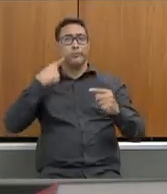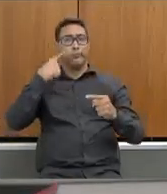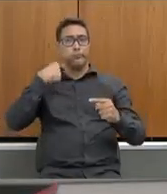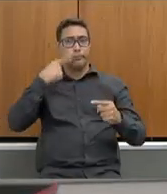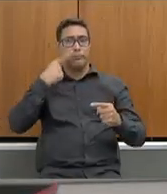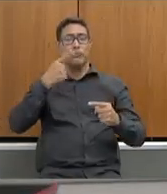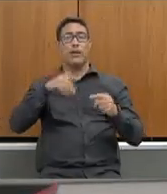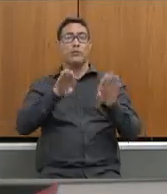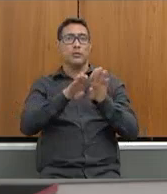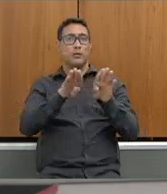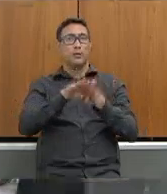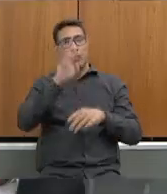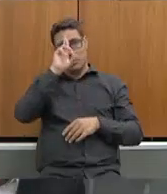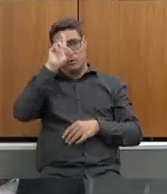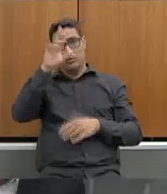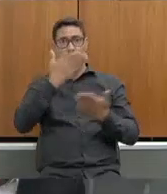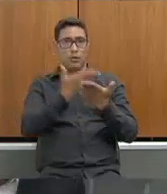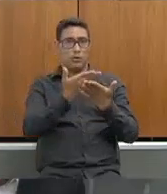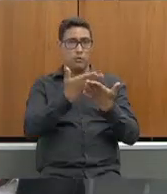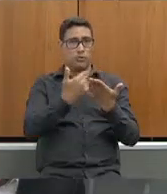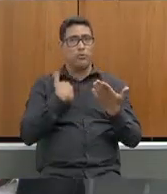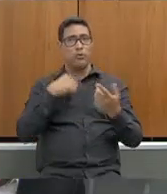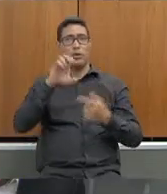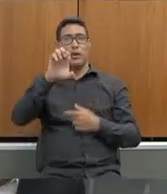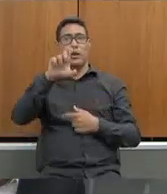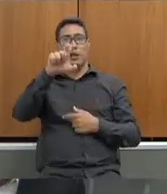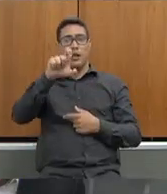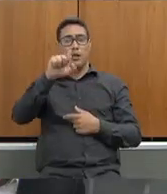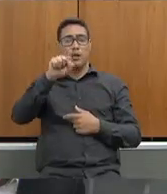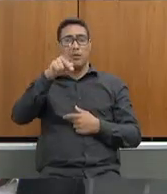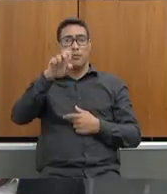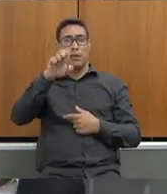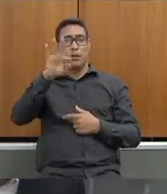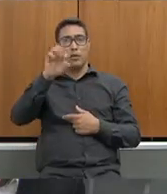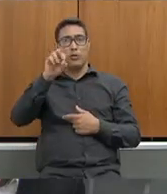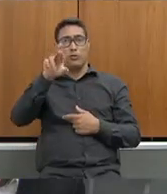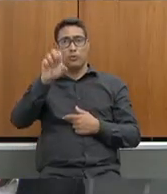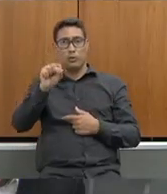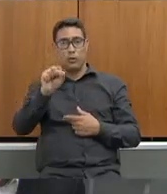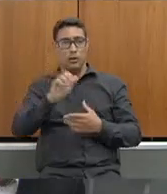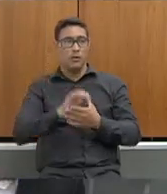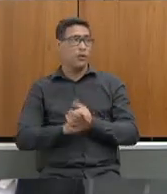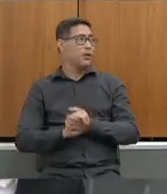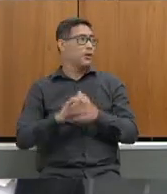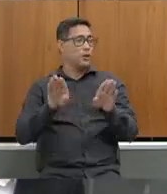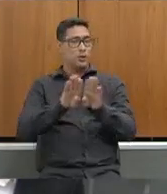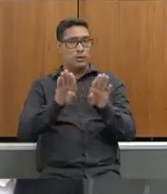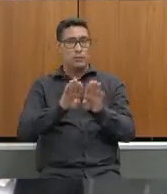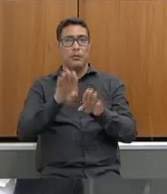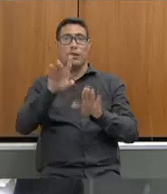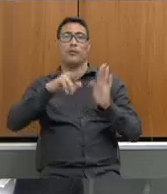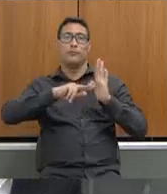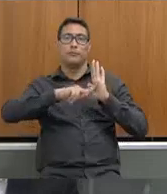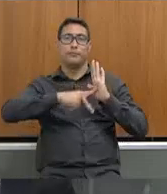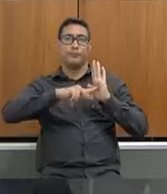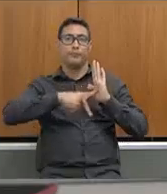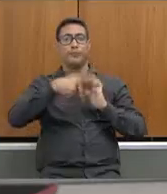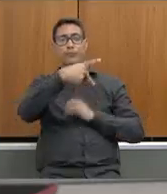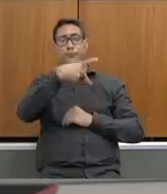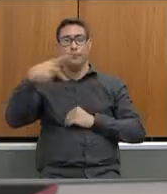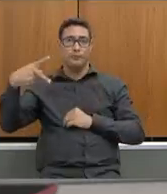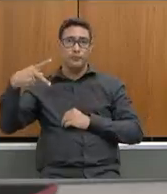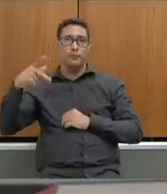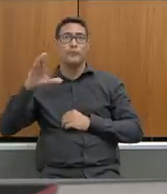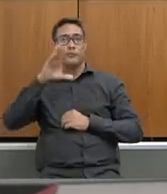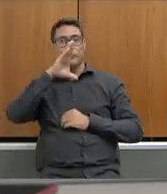também diretores de escolas inspectores superintendentes agradecer a presença da presidente do sindicato tenis romano aos demais